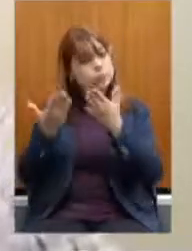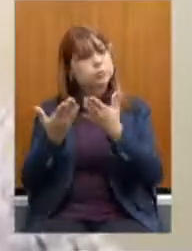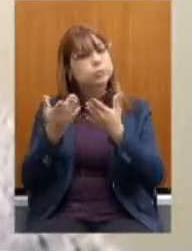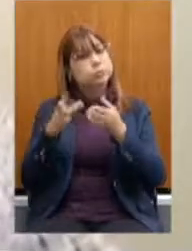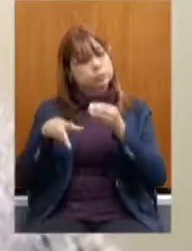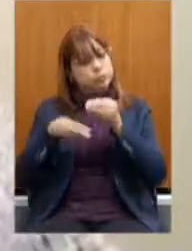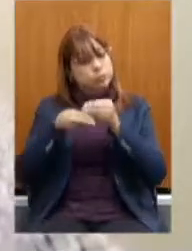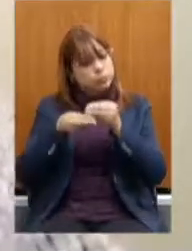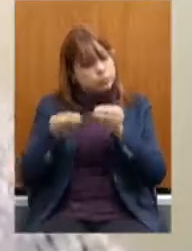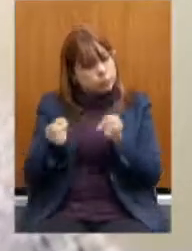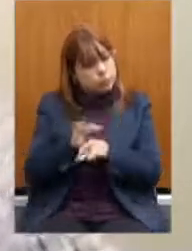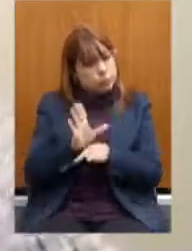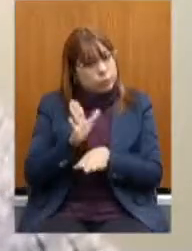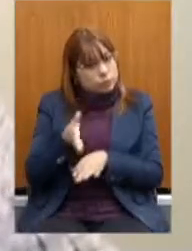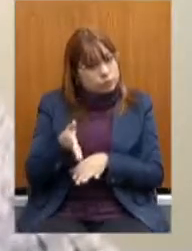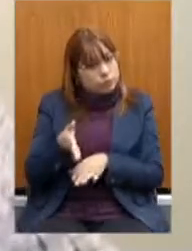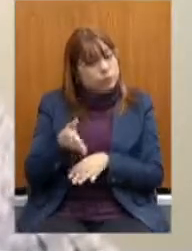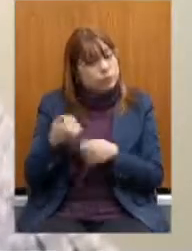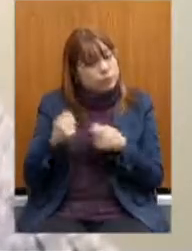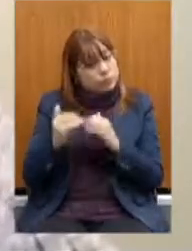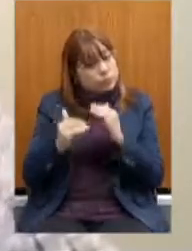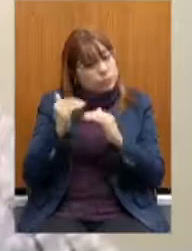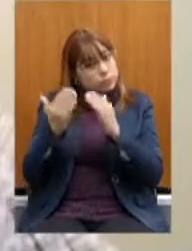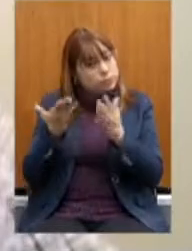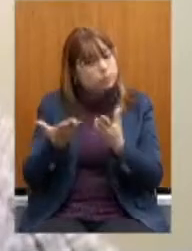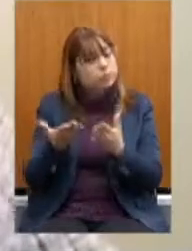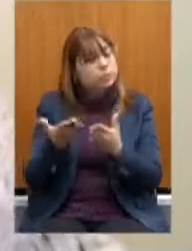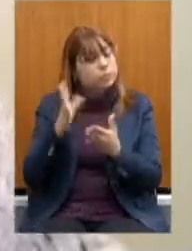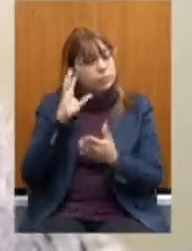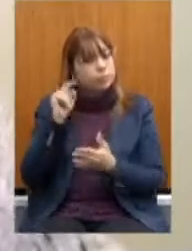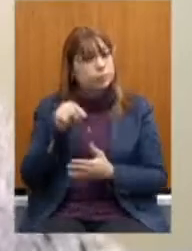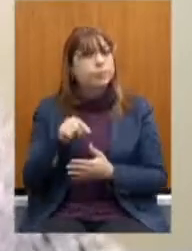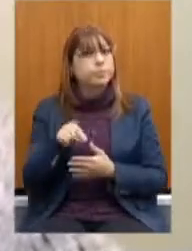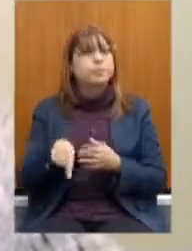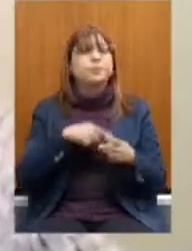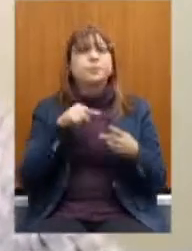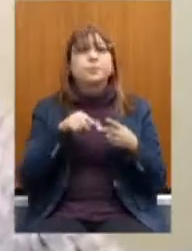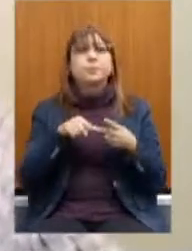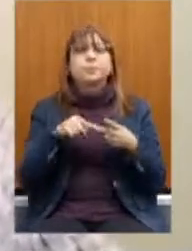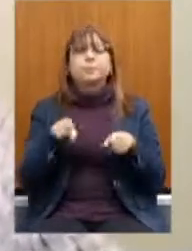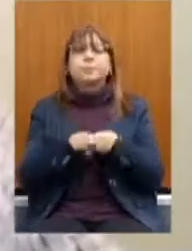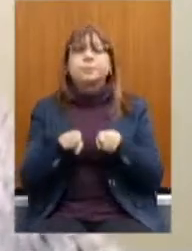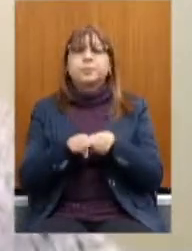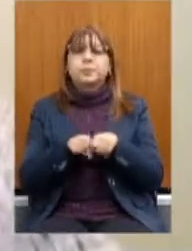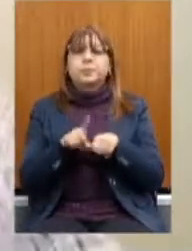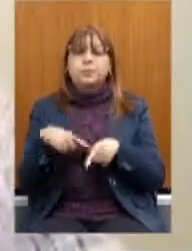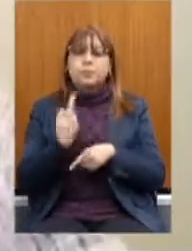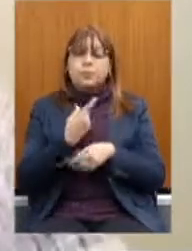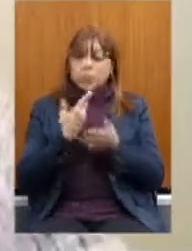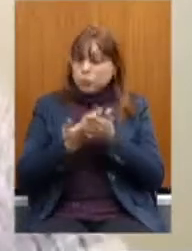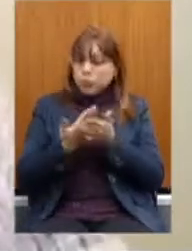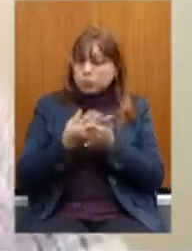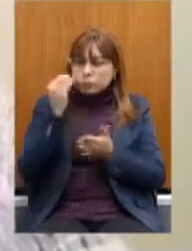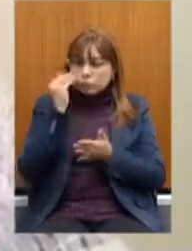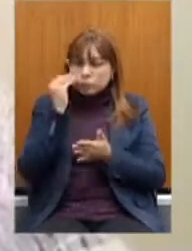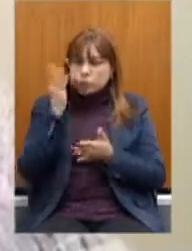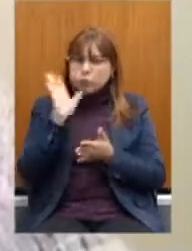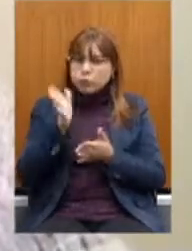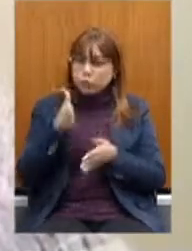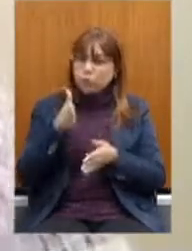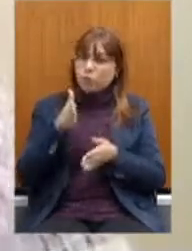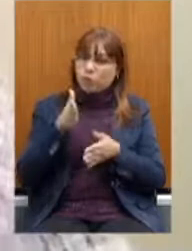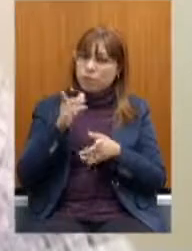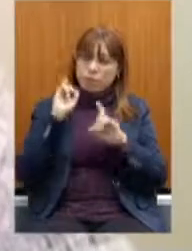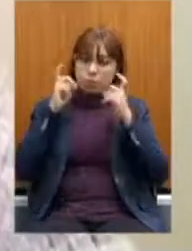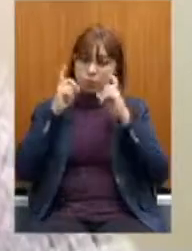emenda, nossa intenção é avançar nesse sentido. E outra questão, nós também já estamos estudando, tivemos uma reunião